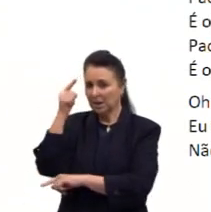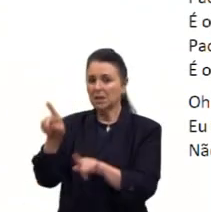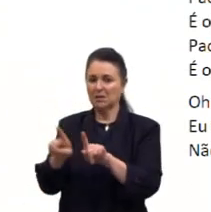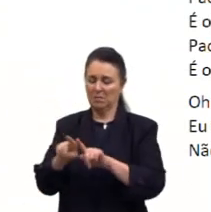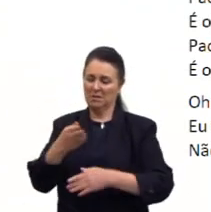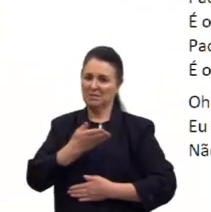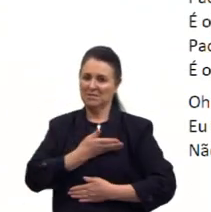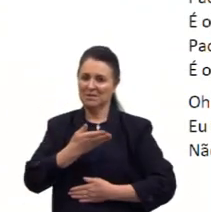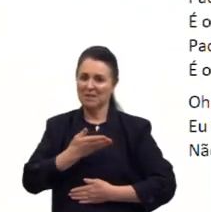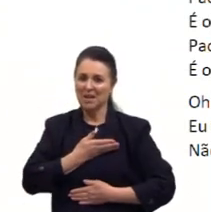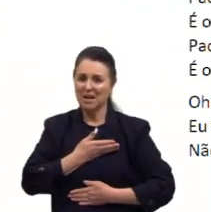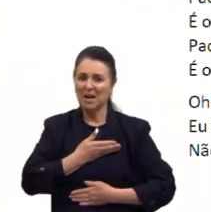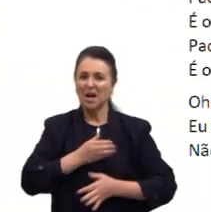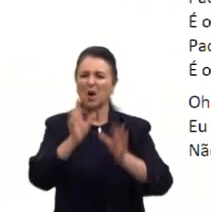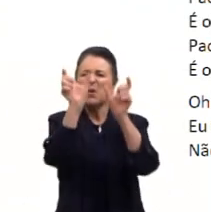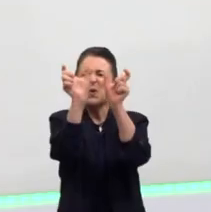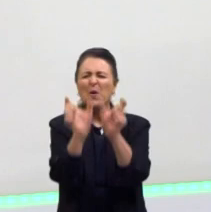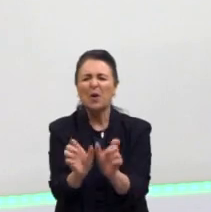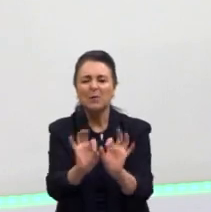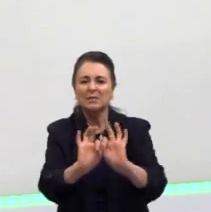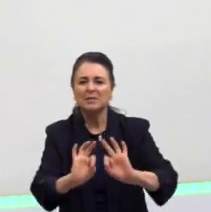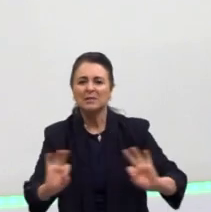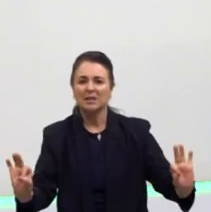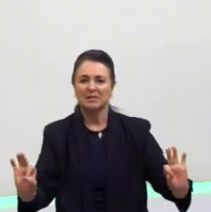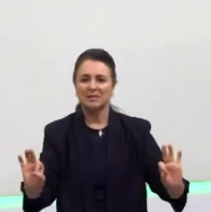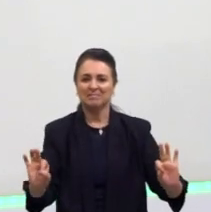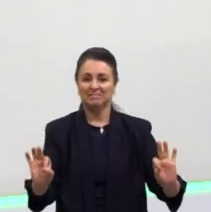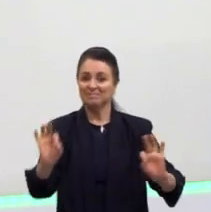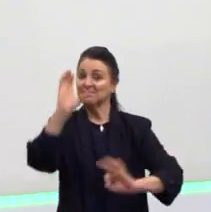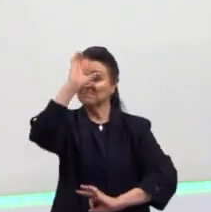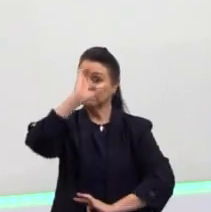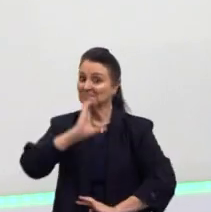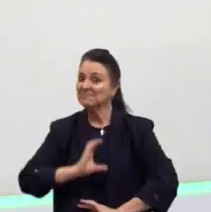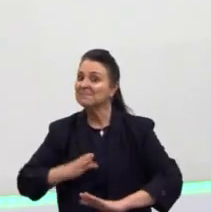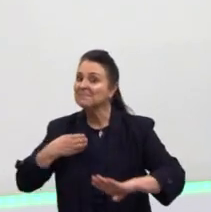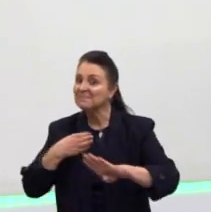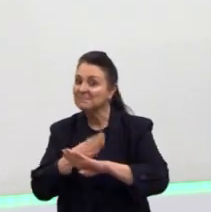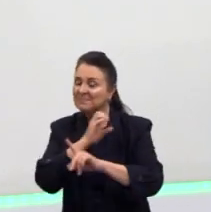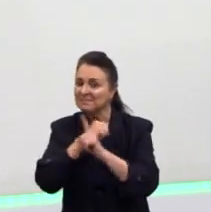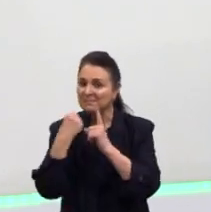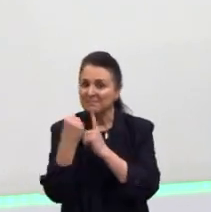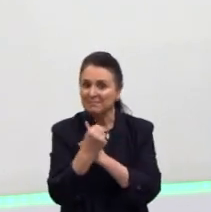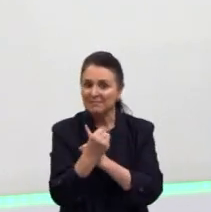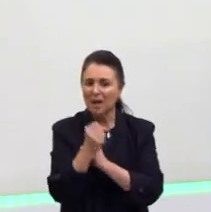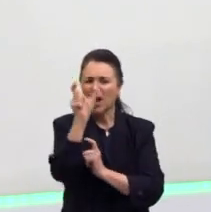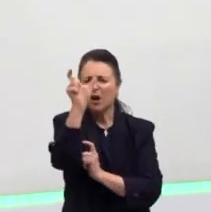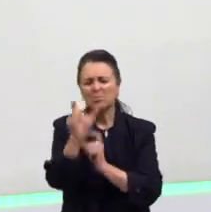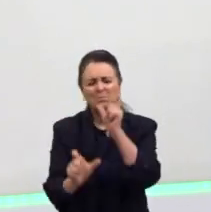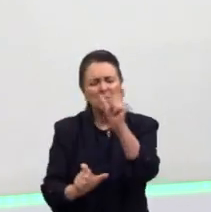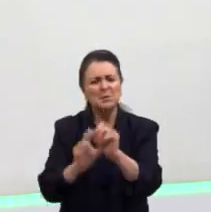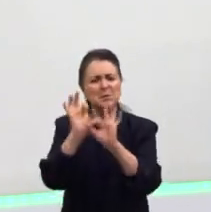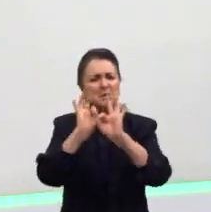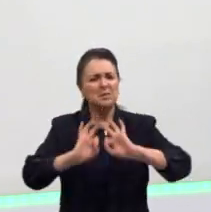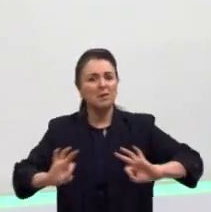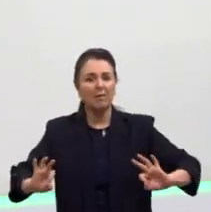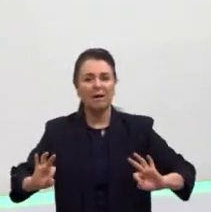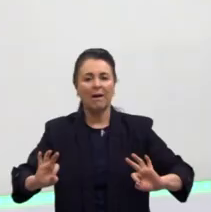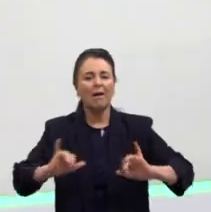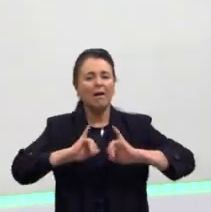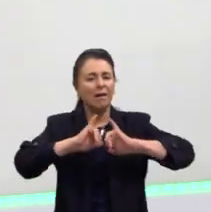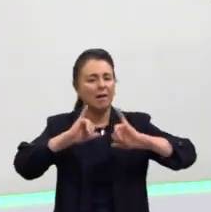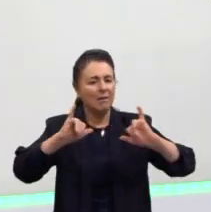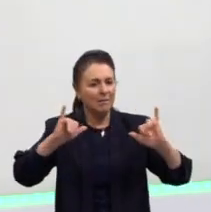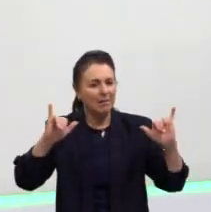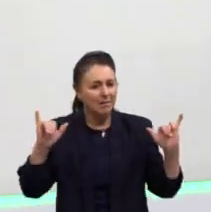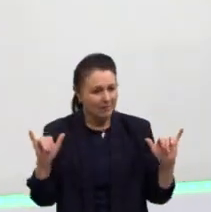amizade. O pacato cidadão, o pacato da civilização, o pacato cidadão, te chamei a atenção, não foi